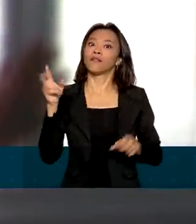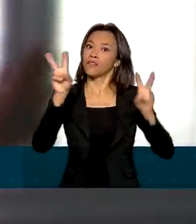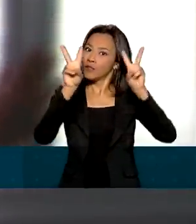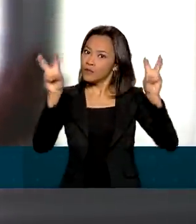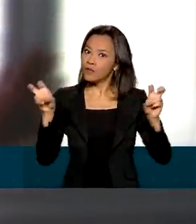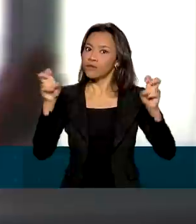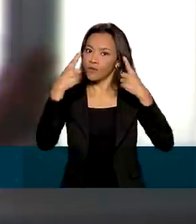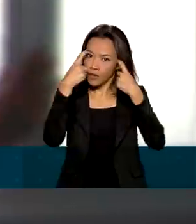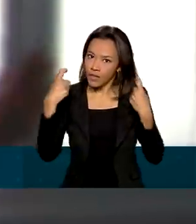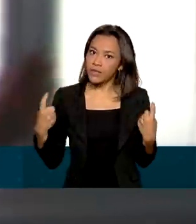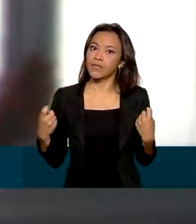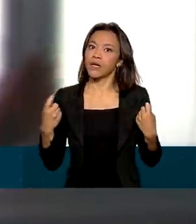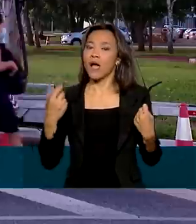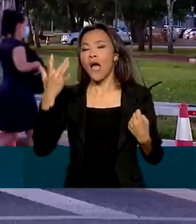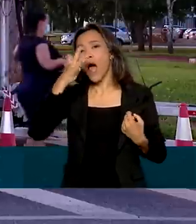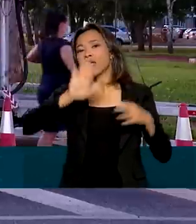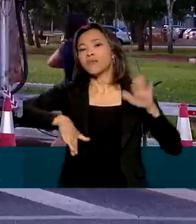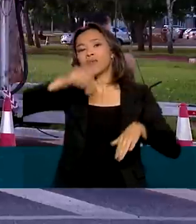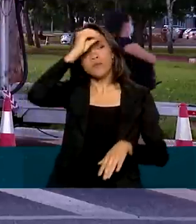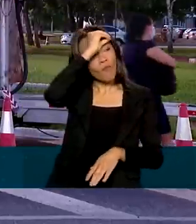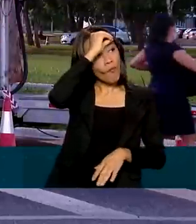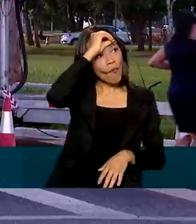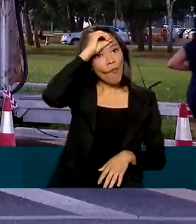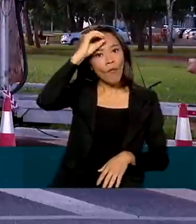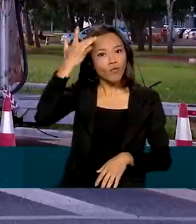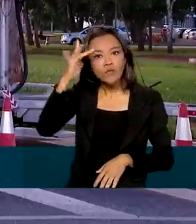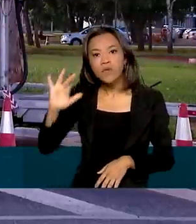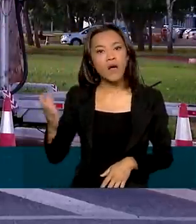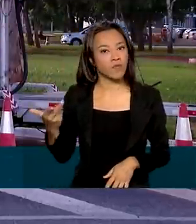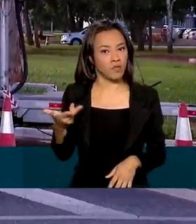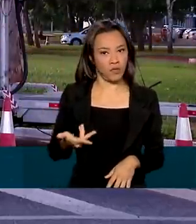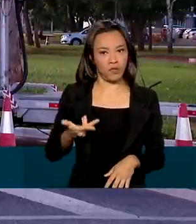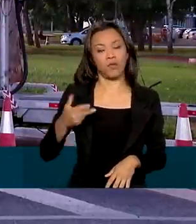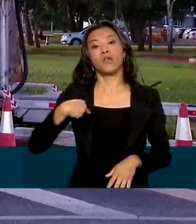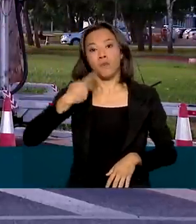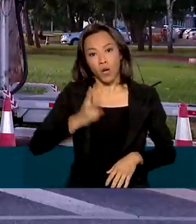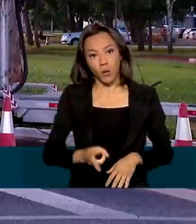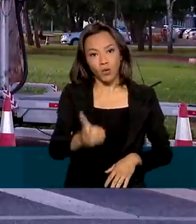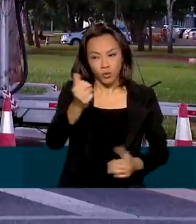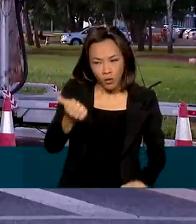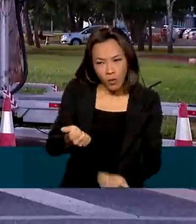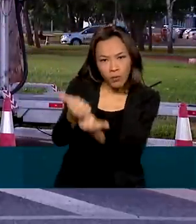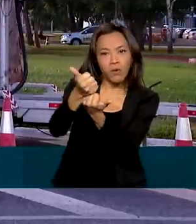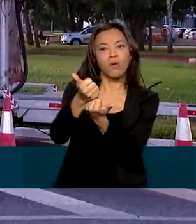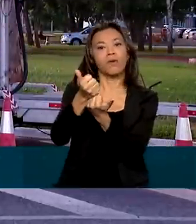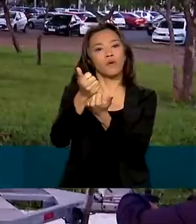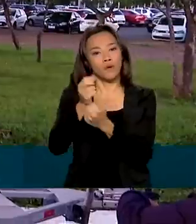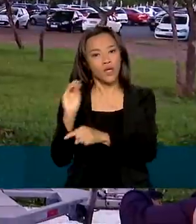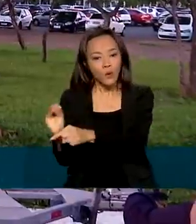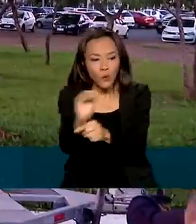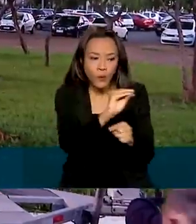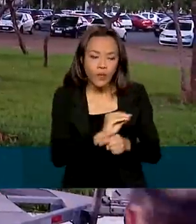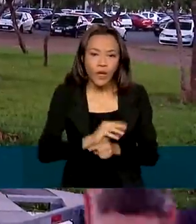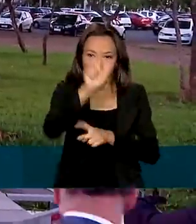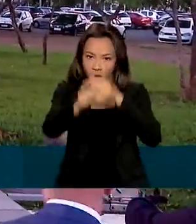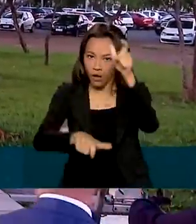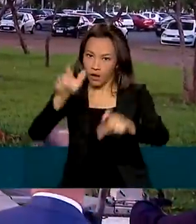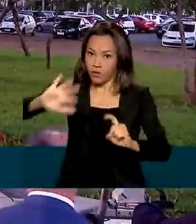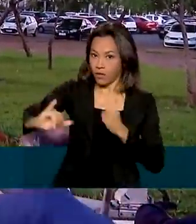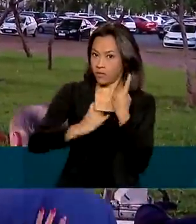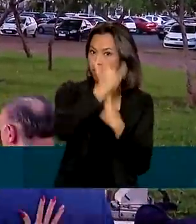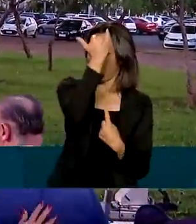Tem gente que ainda não sabe disso. E para reforçar ações de defesa e acolhimento das vítimas, os três